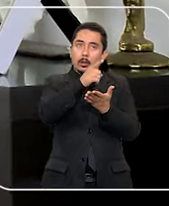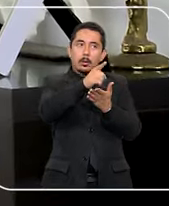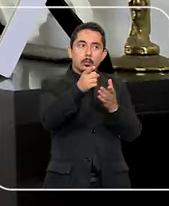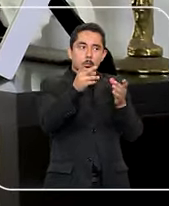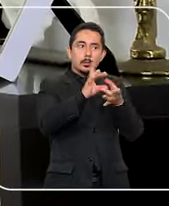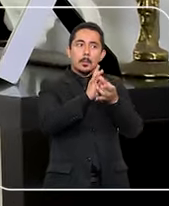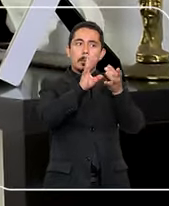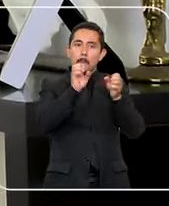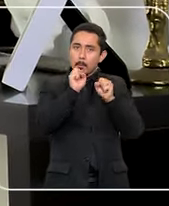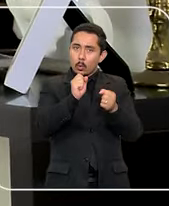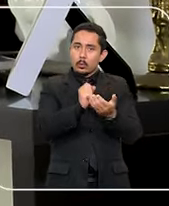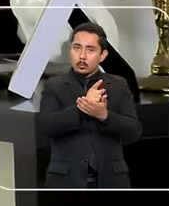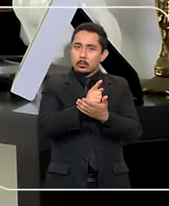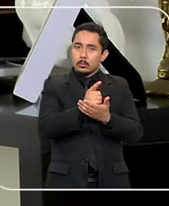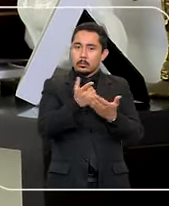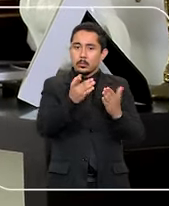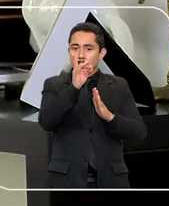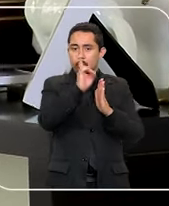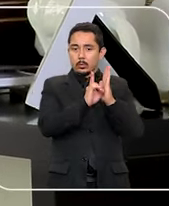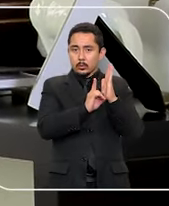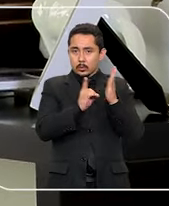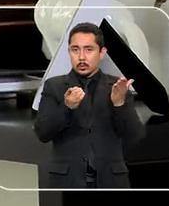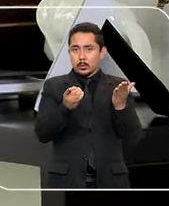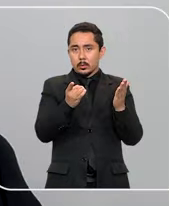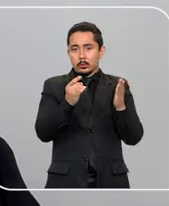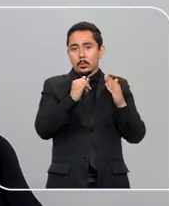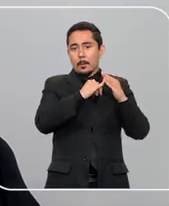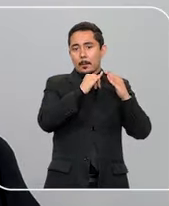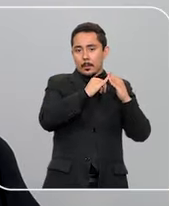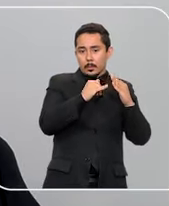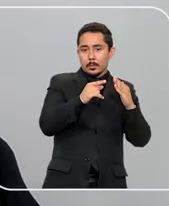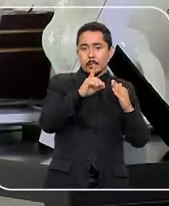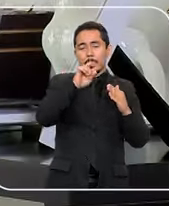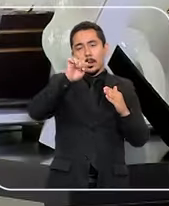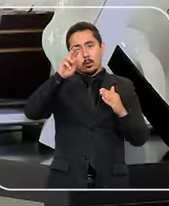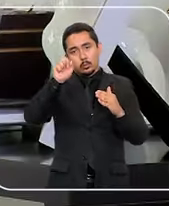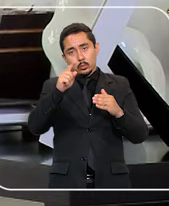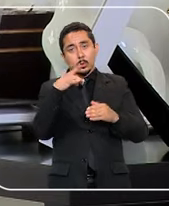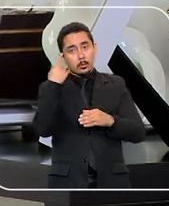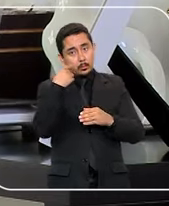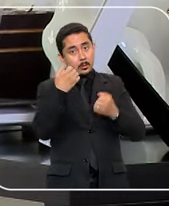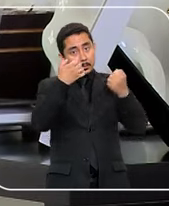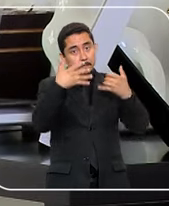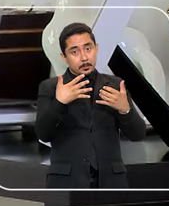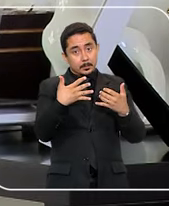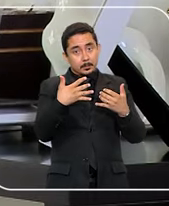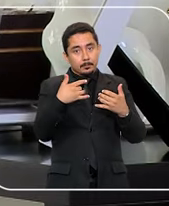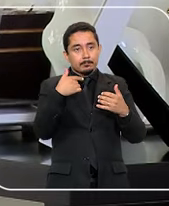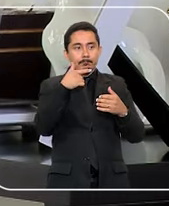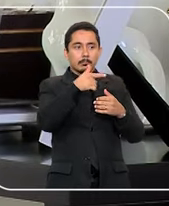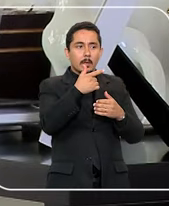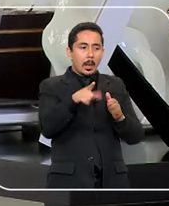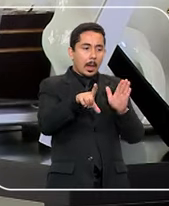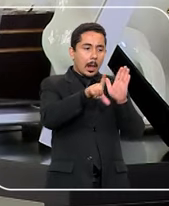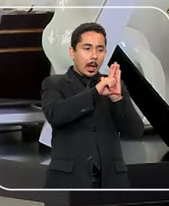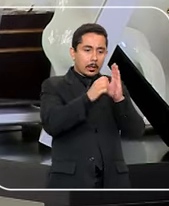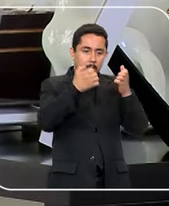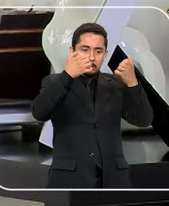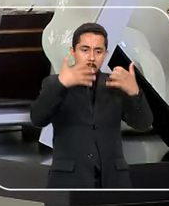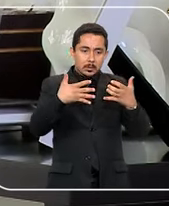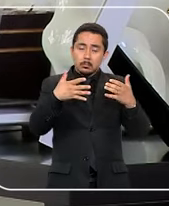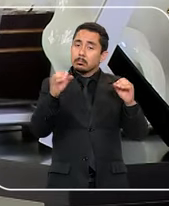como explica o advogado especialista em direito imobiliário, Déuzio de Oliveira. Isso aconteceu inicialmente sem qualquer previsão